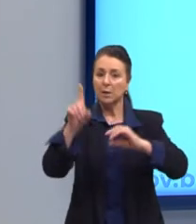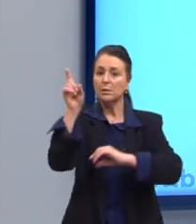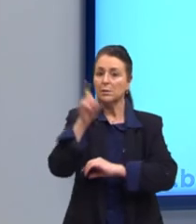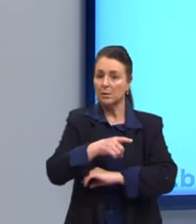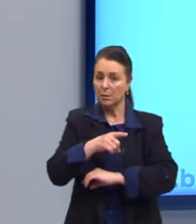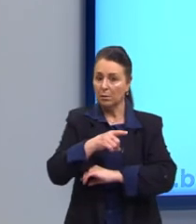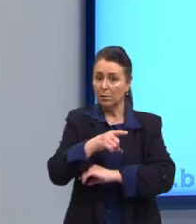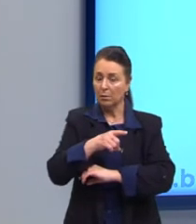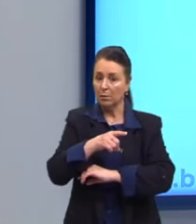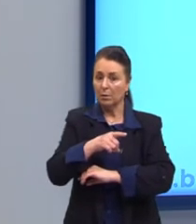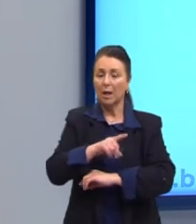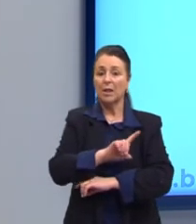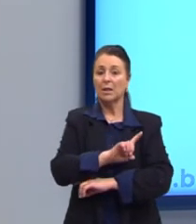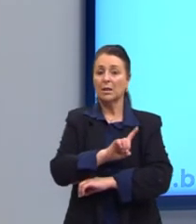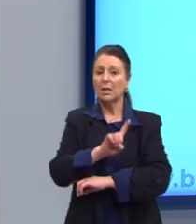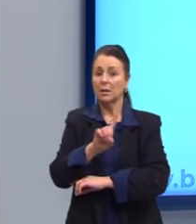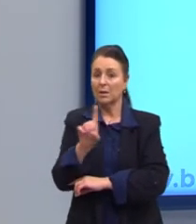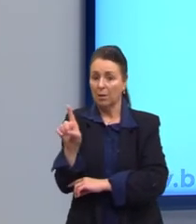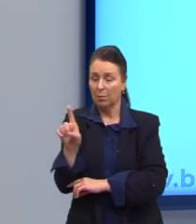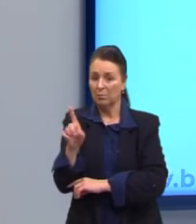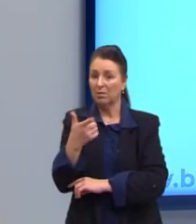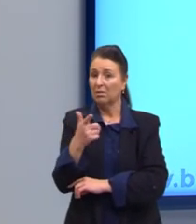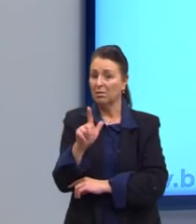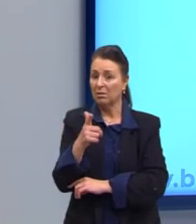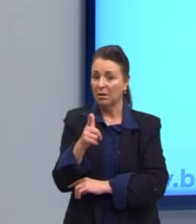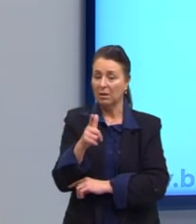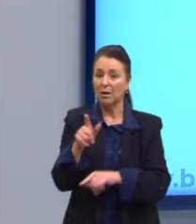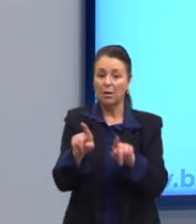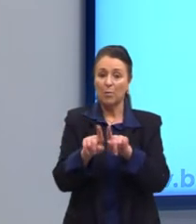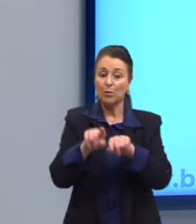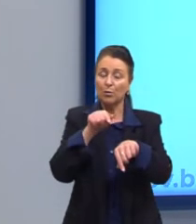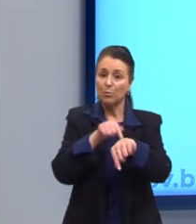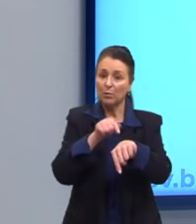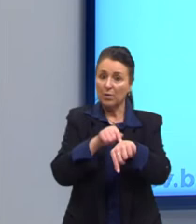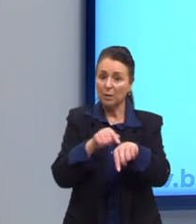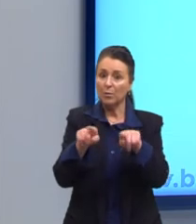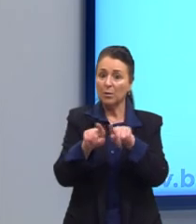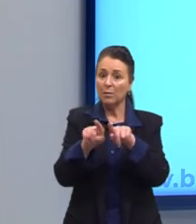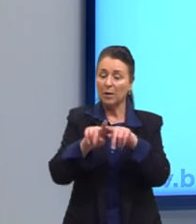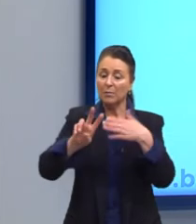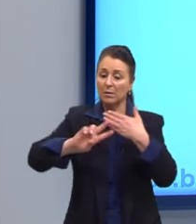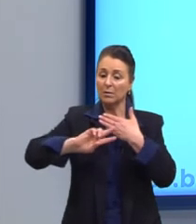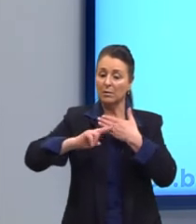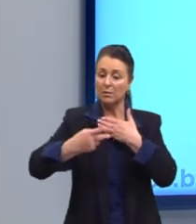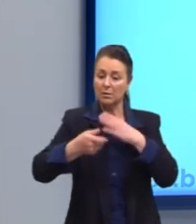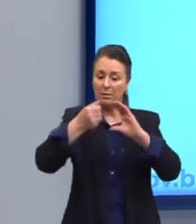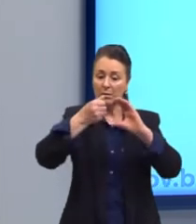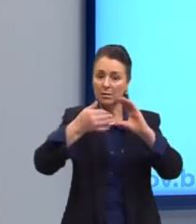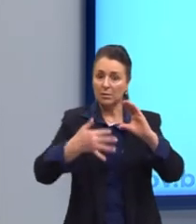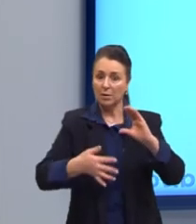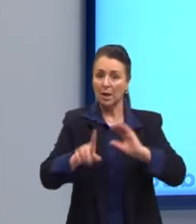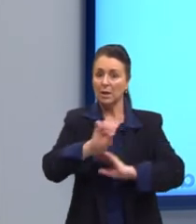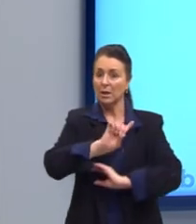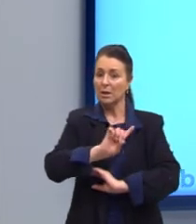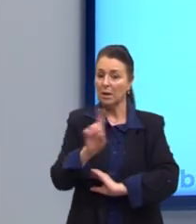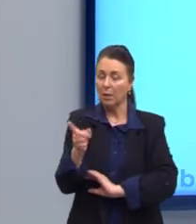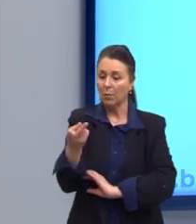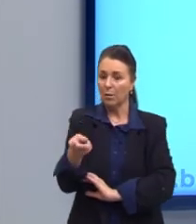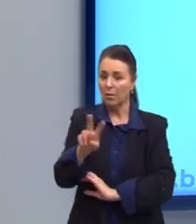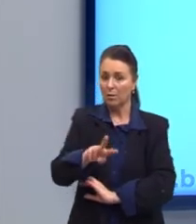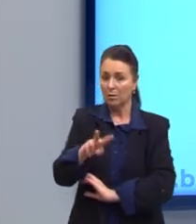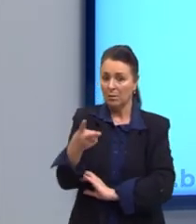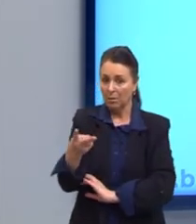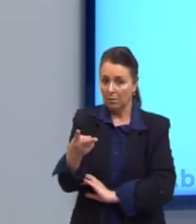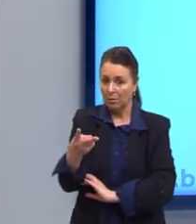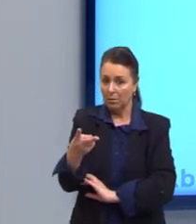as tenham ao mesmo tempo sob as mesmas circunstâncias. não a contradição, o princípio da